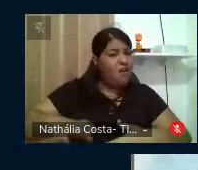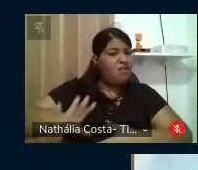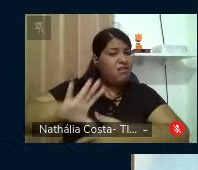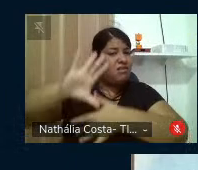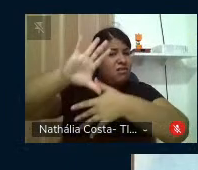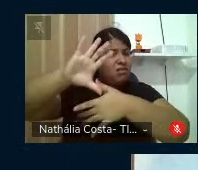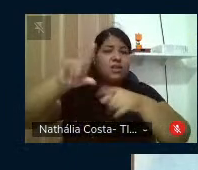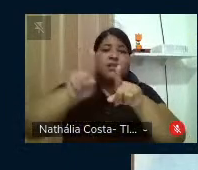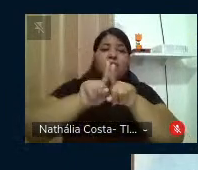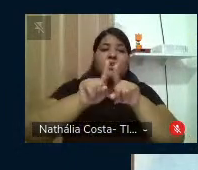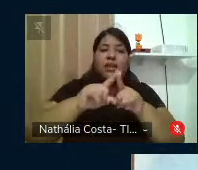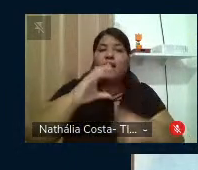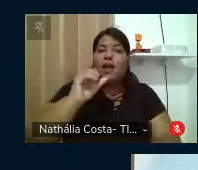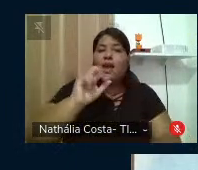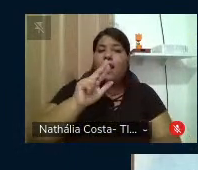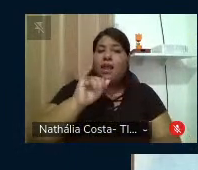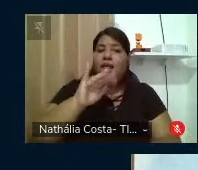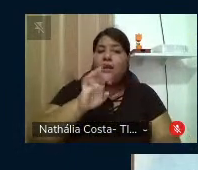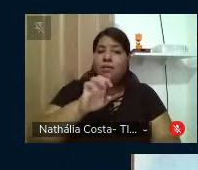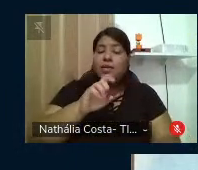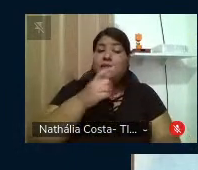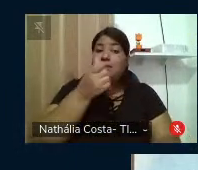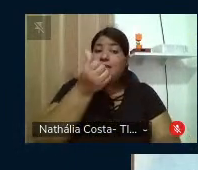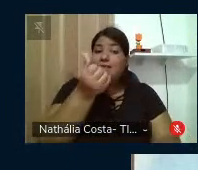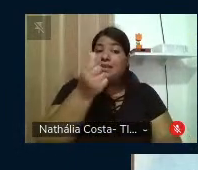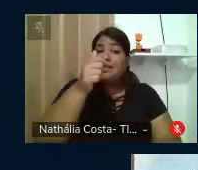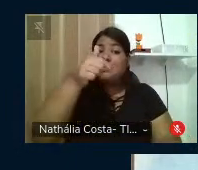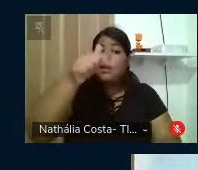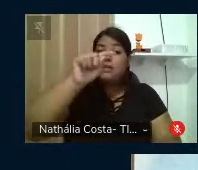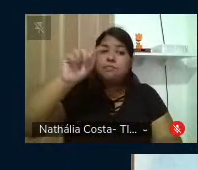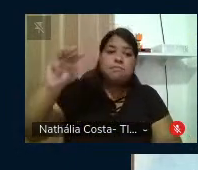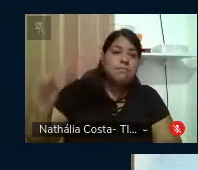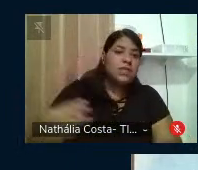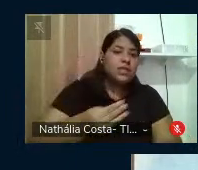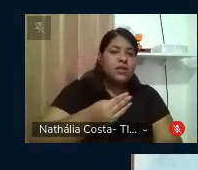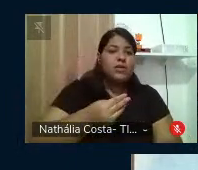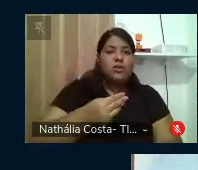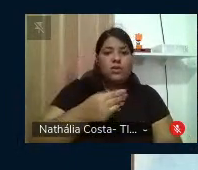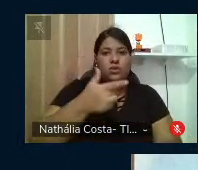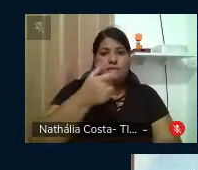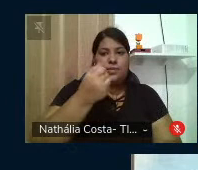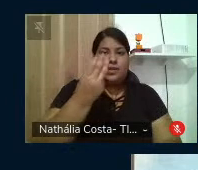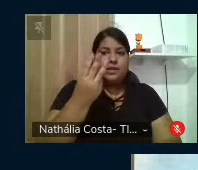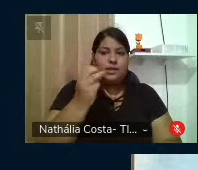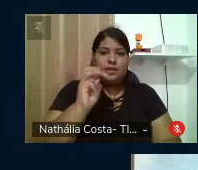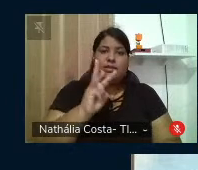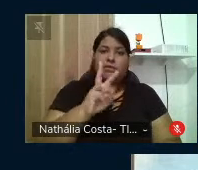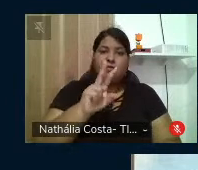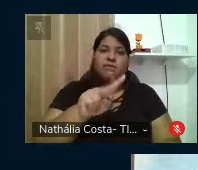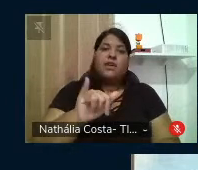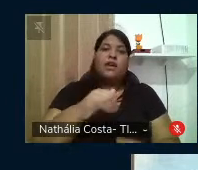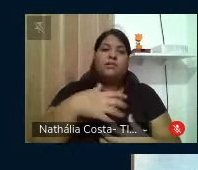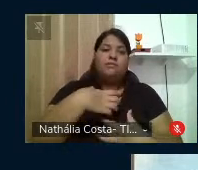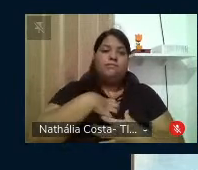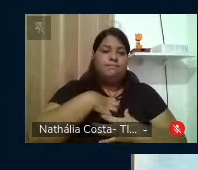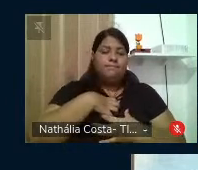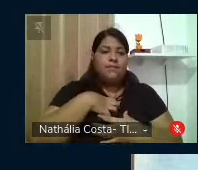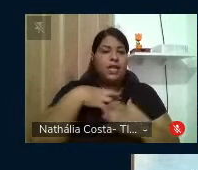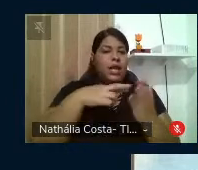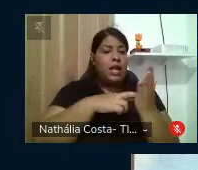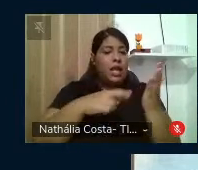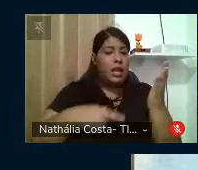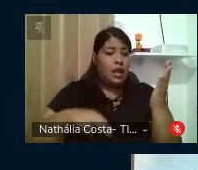67 milhões de pessoas em 2030. O relatório Estado da